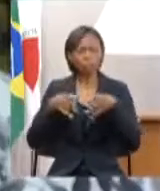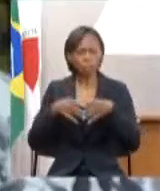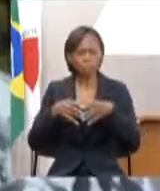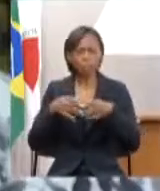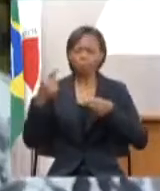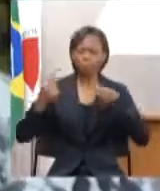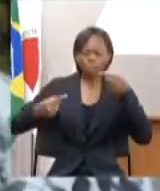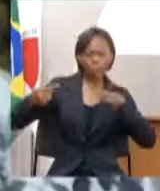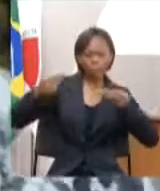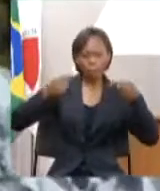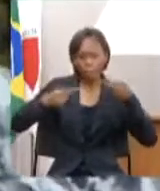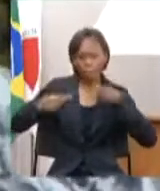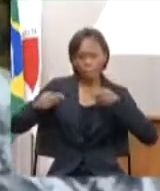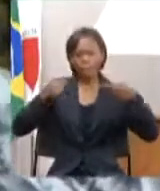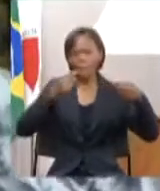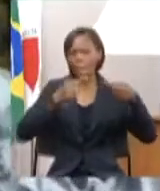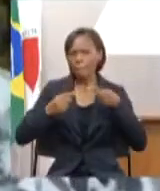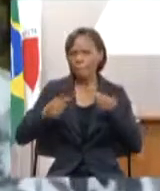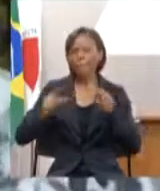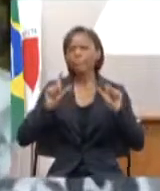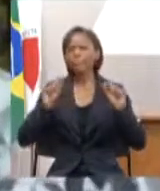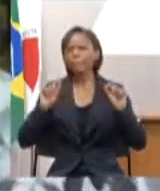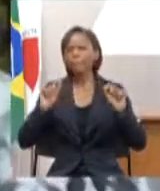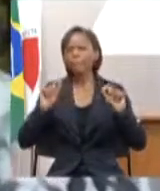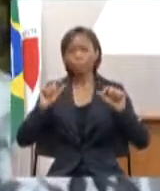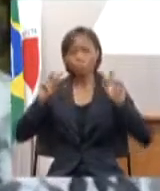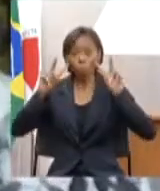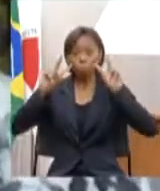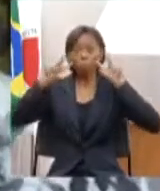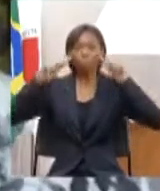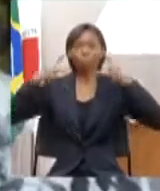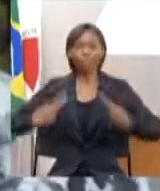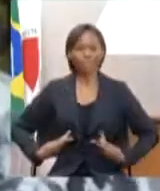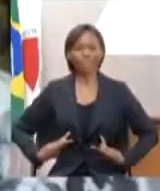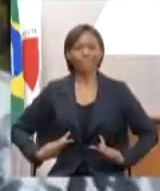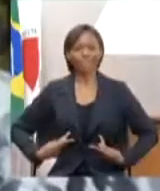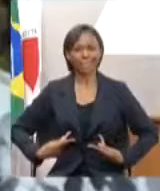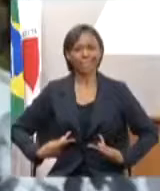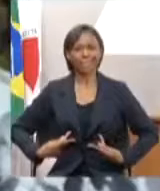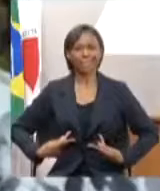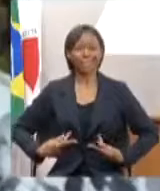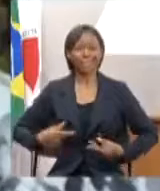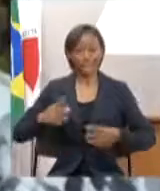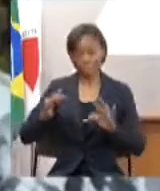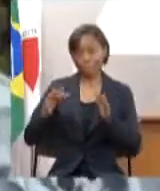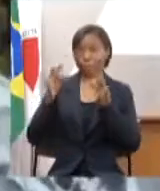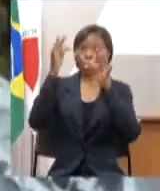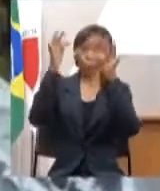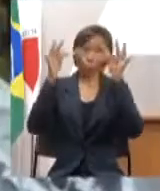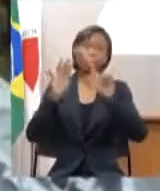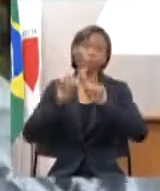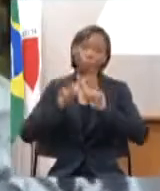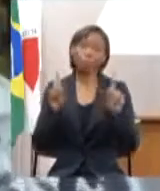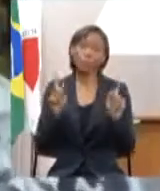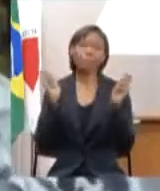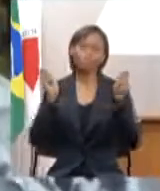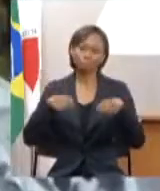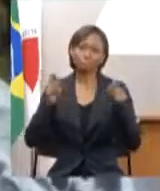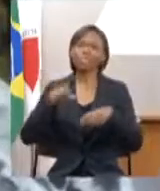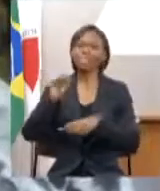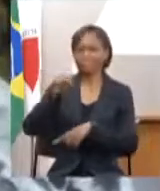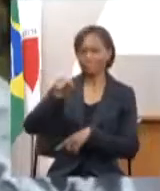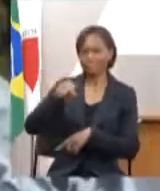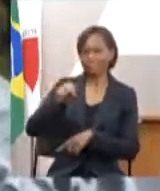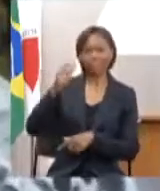essa possibilidade de humanizar esse processo que agora é tão tecnológico mas que a gente possa sim pensar nas